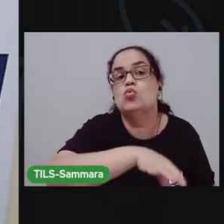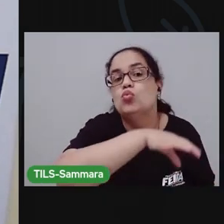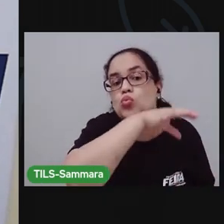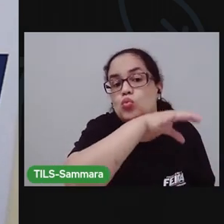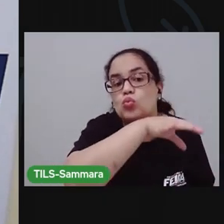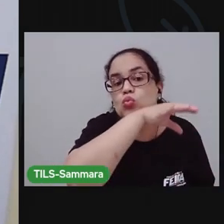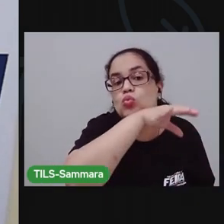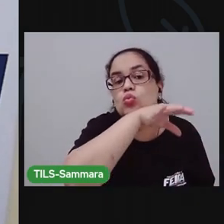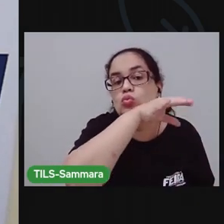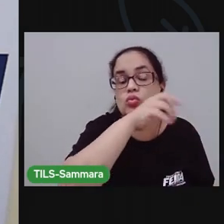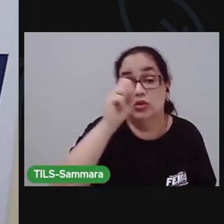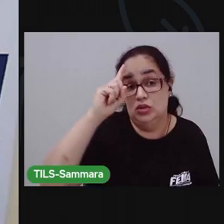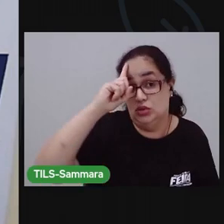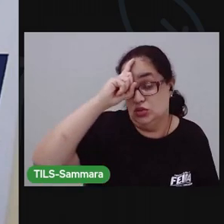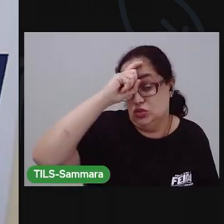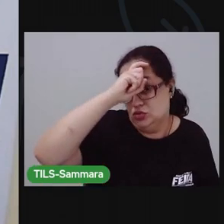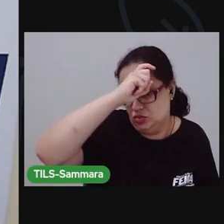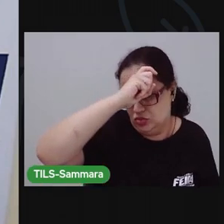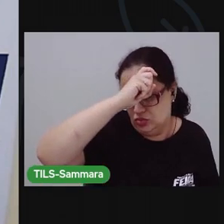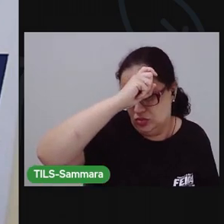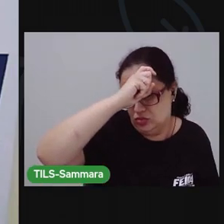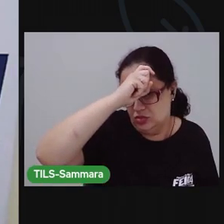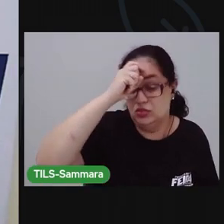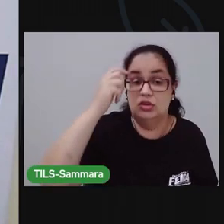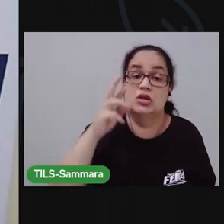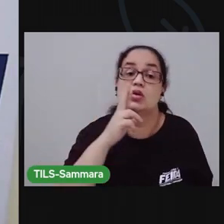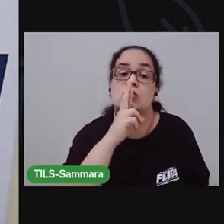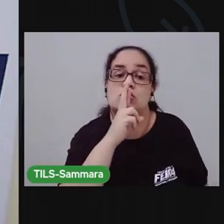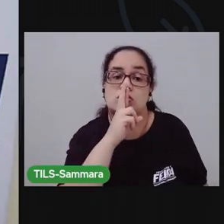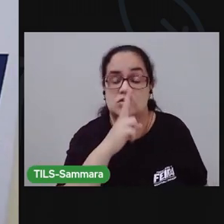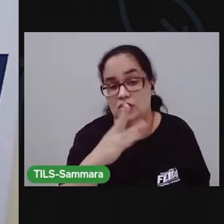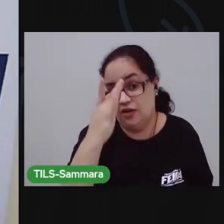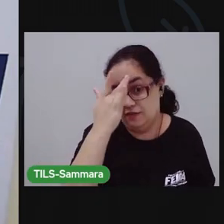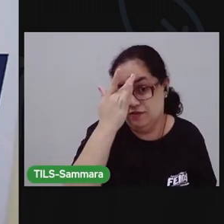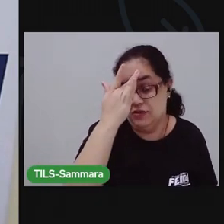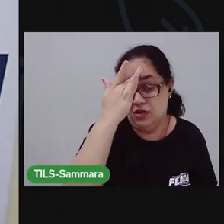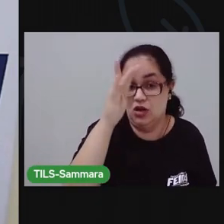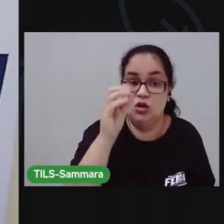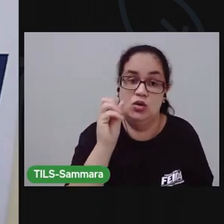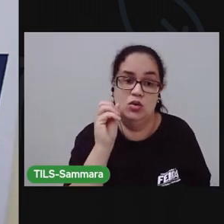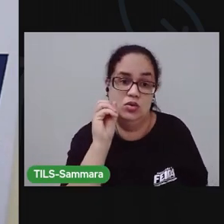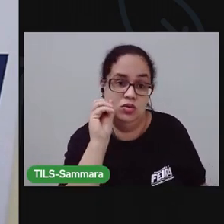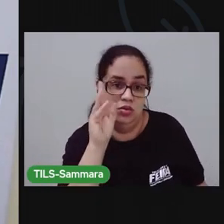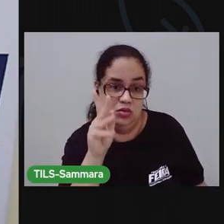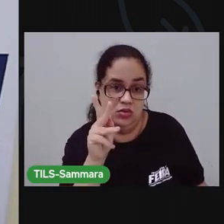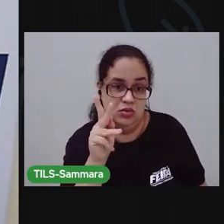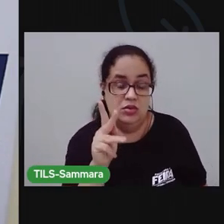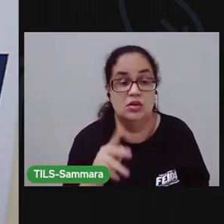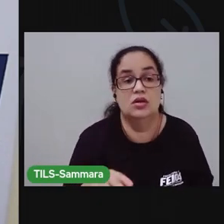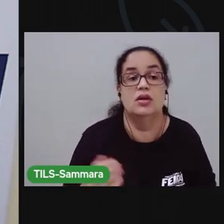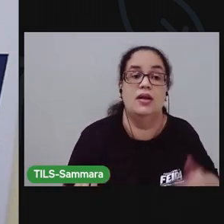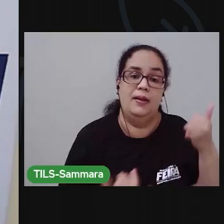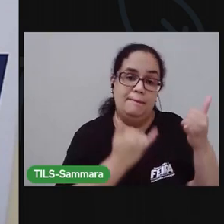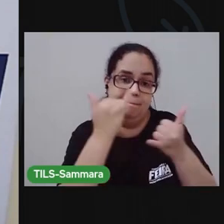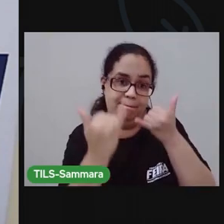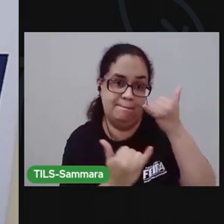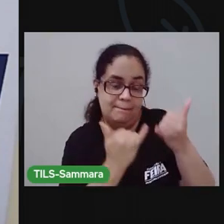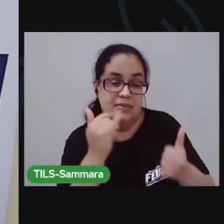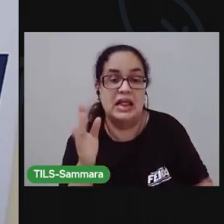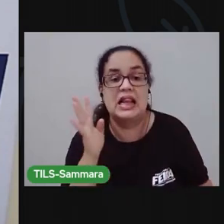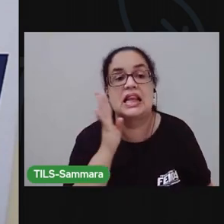Tenta dificultar para a pessoa não responder com muita facilidade, tá bom? Assim vai ser mais divertido para você.